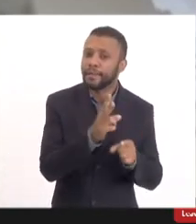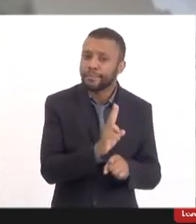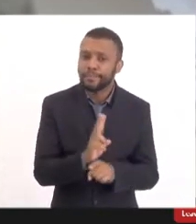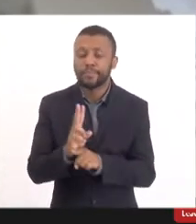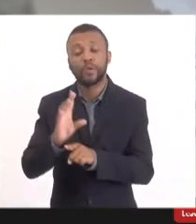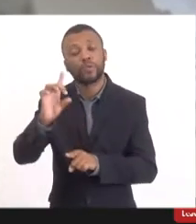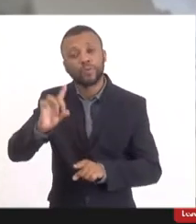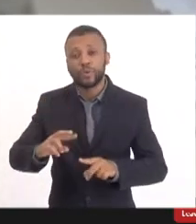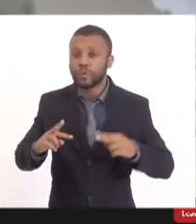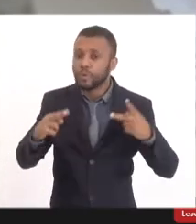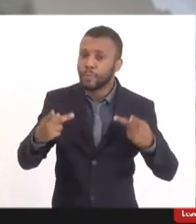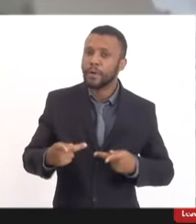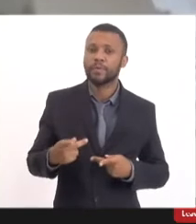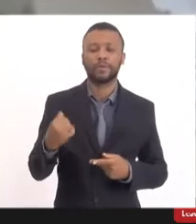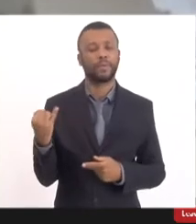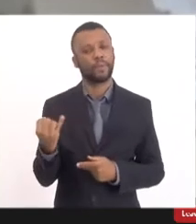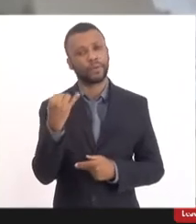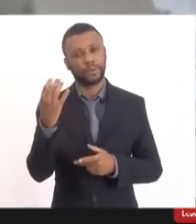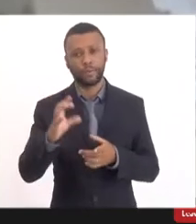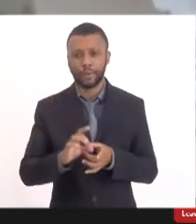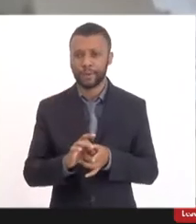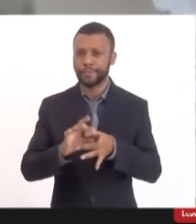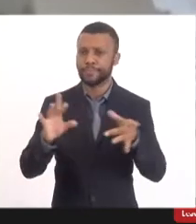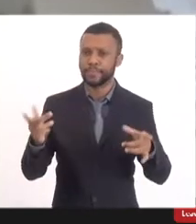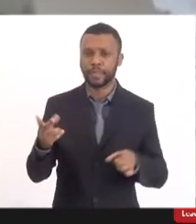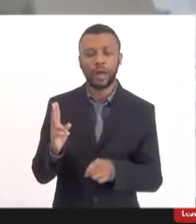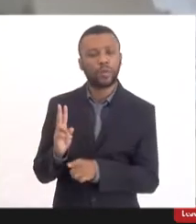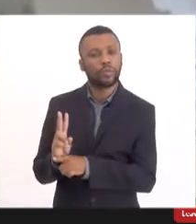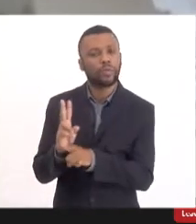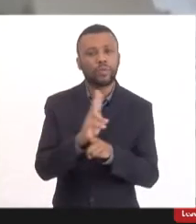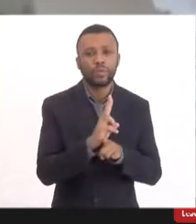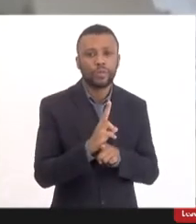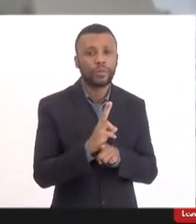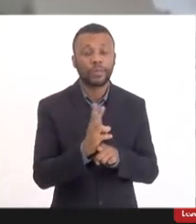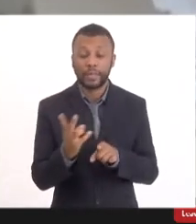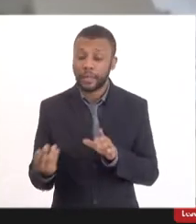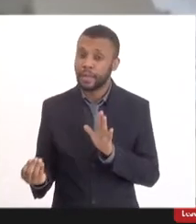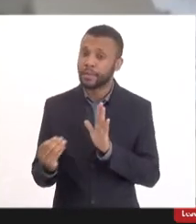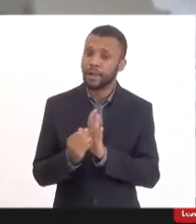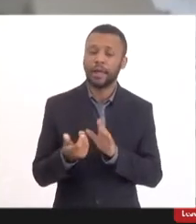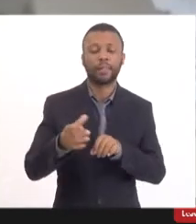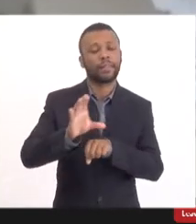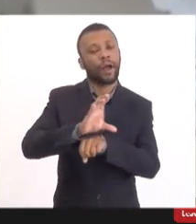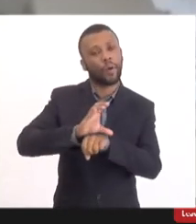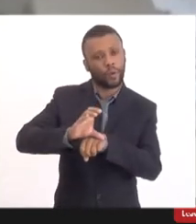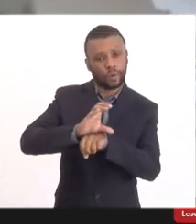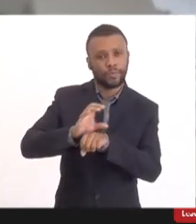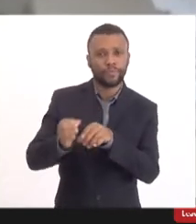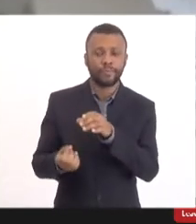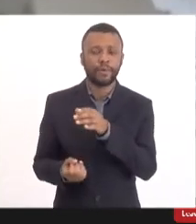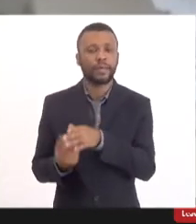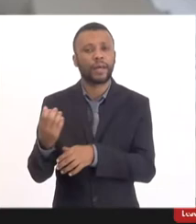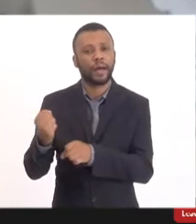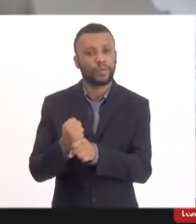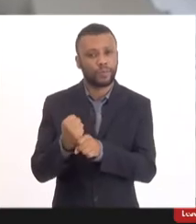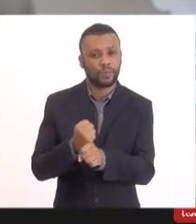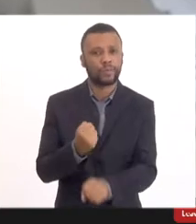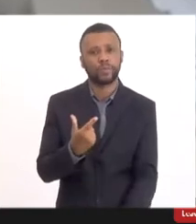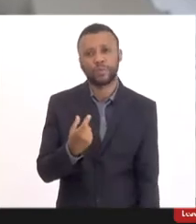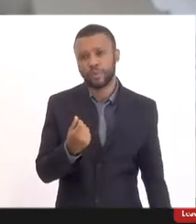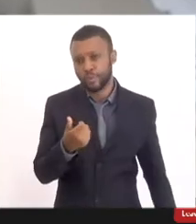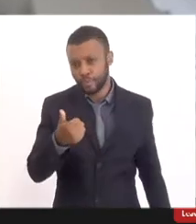fundamentais, como as liberdades tuteladas em nossa Constituição Federal. Então, ele foi fundado em 2018, para quem não